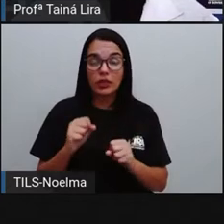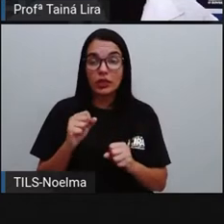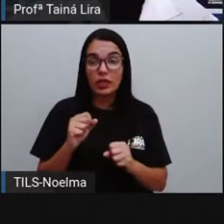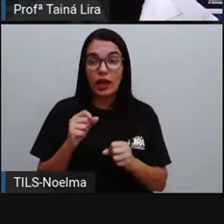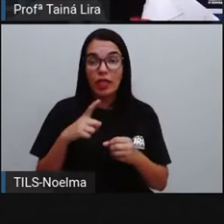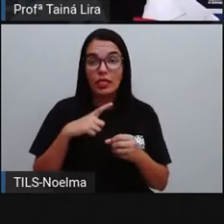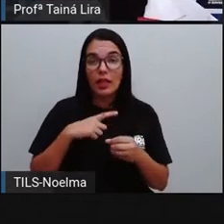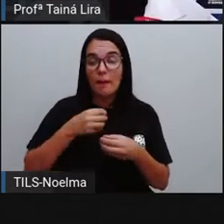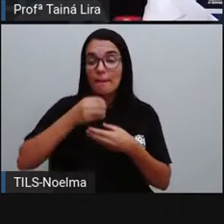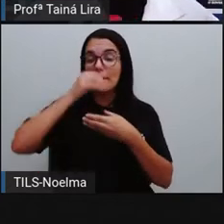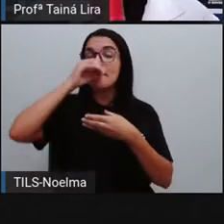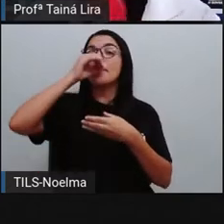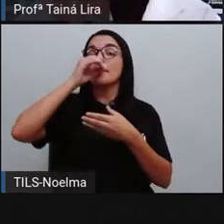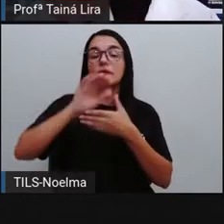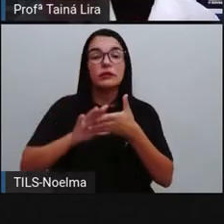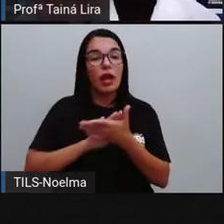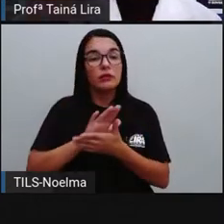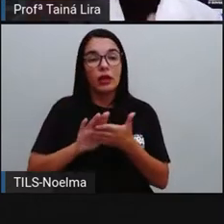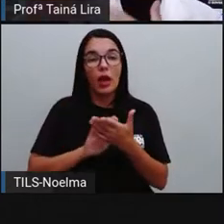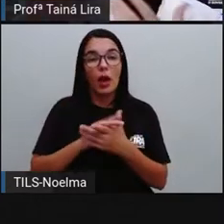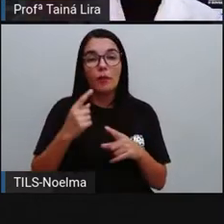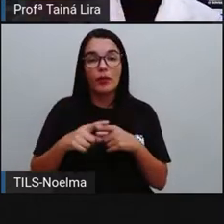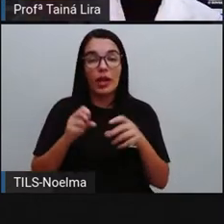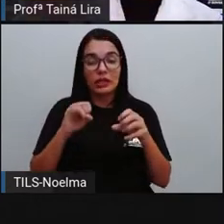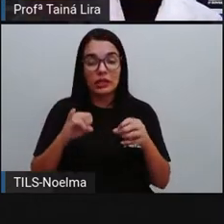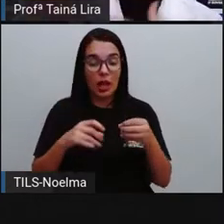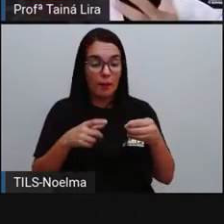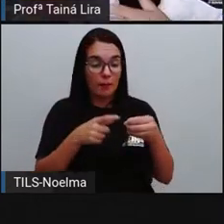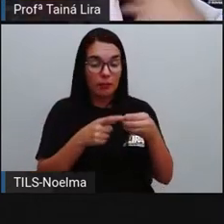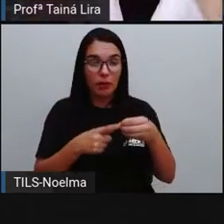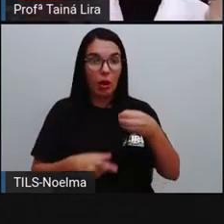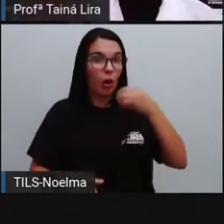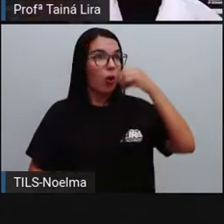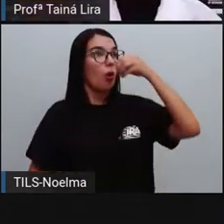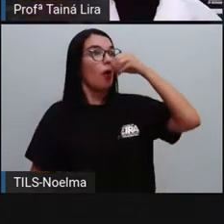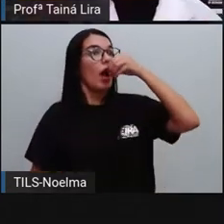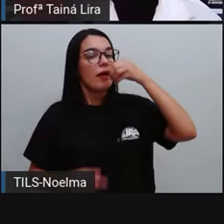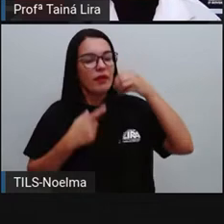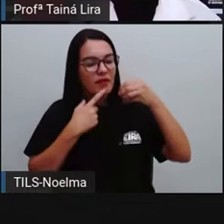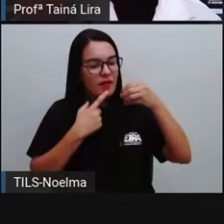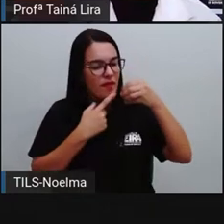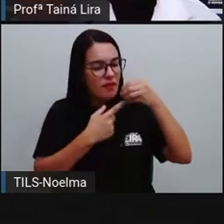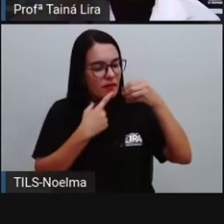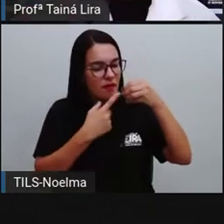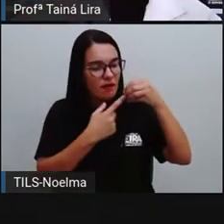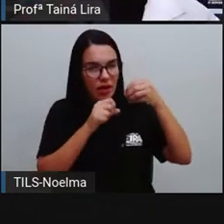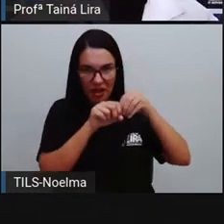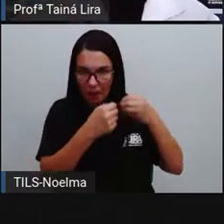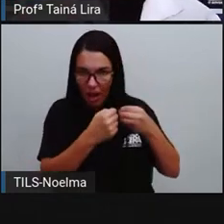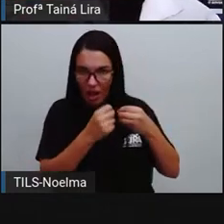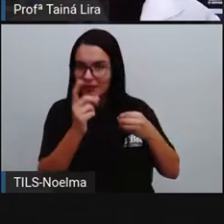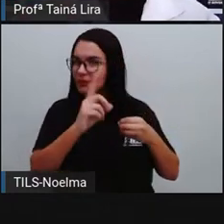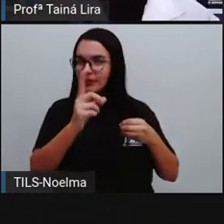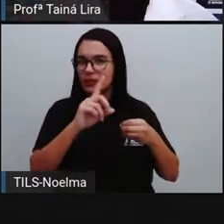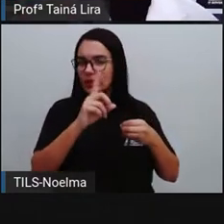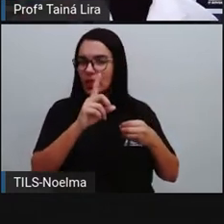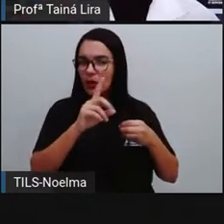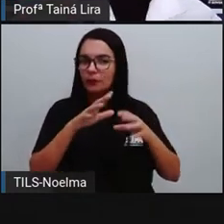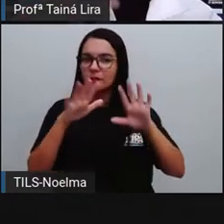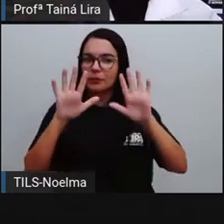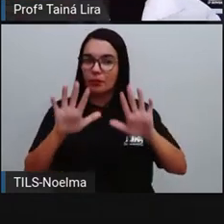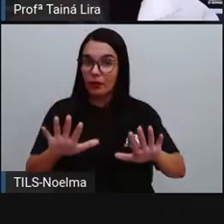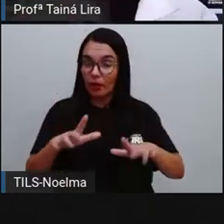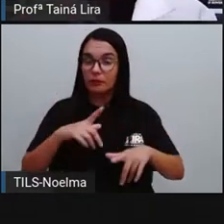beber nada na taça, né? Que era só colocar aqui, se a gente falasse qualquer coisa, a taça iria quebrar? Tá? Então, não é assim,